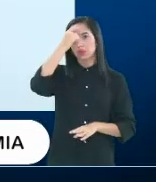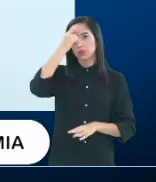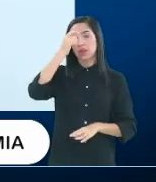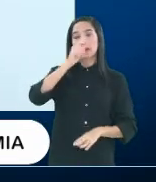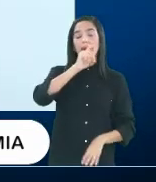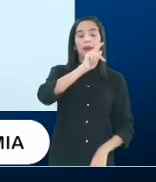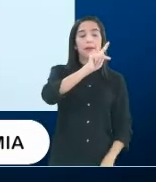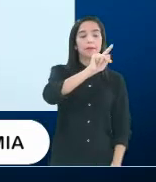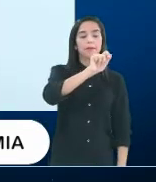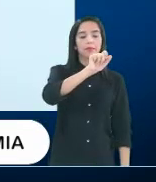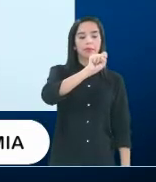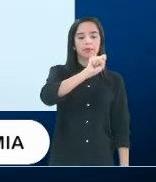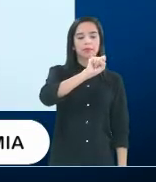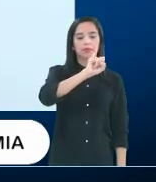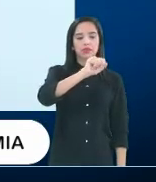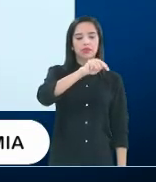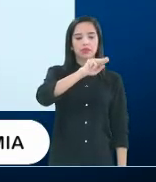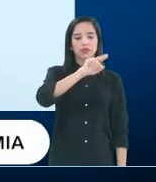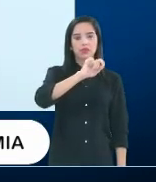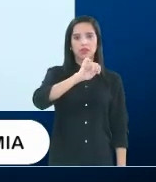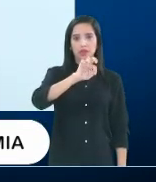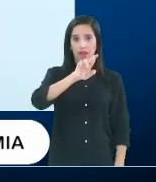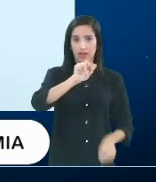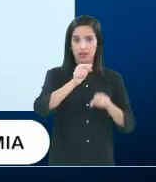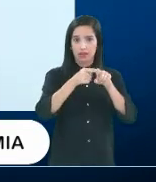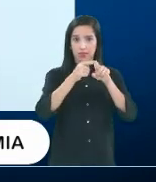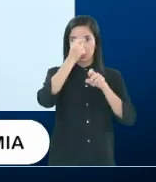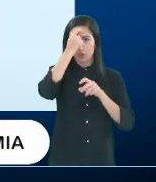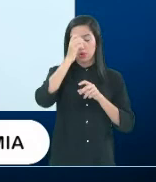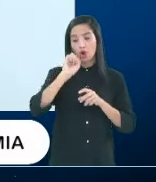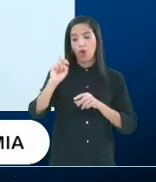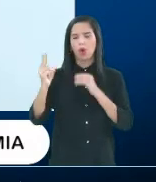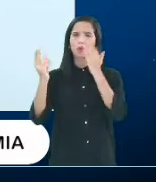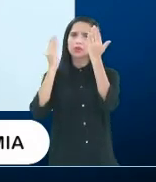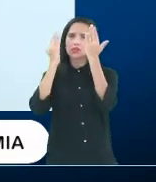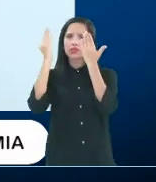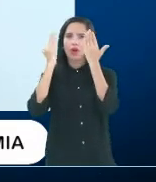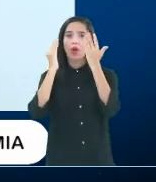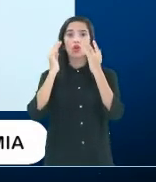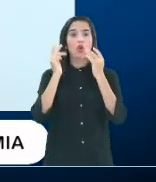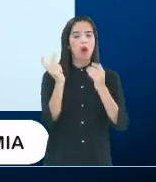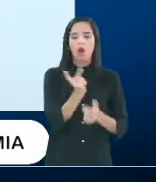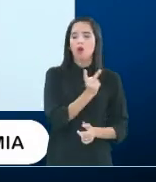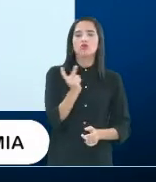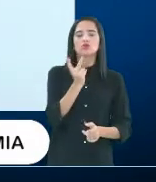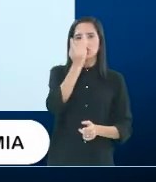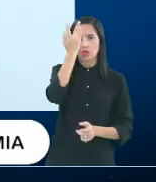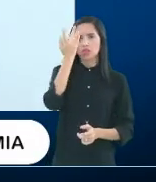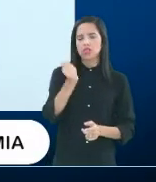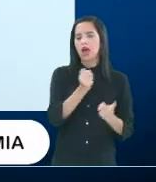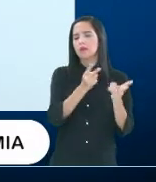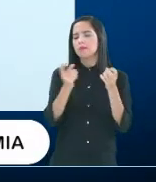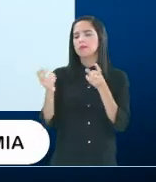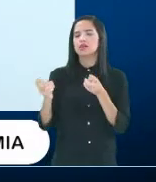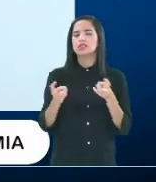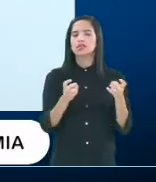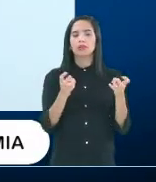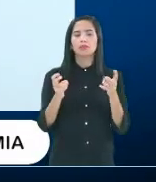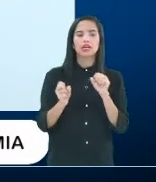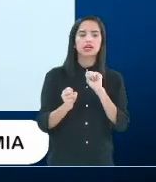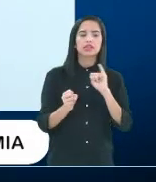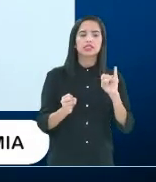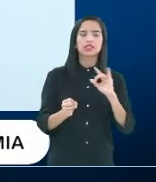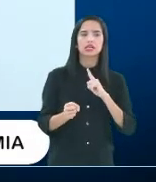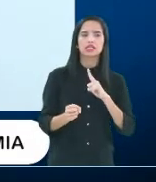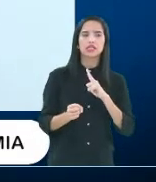psicólogo, tanto um quanto o outro vai saber encaminhar se ele vê necessidade de